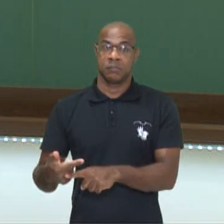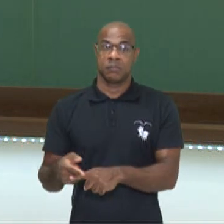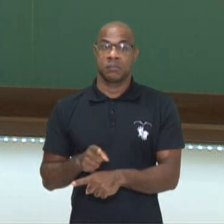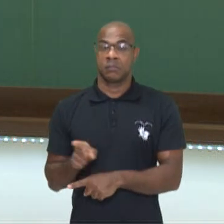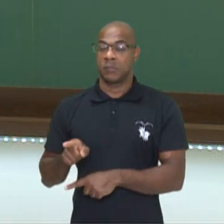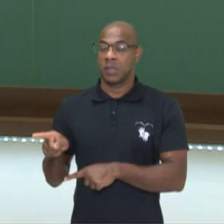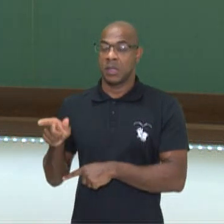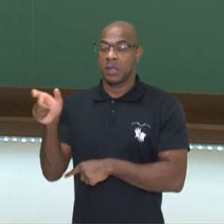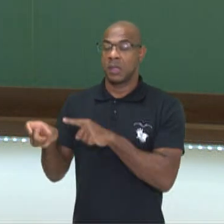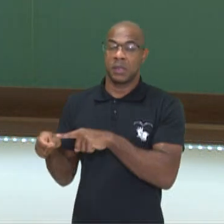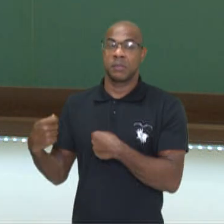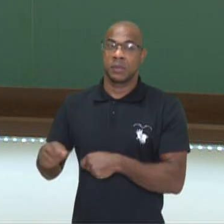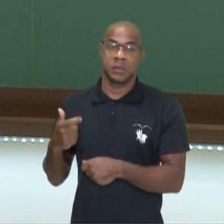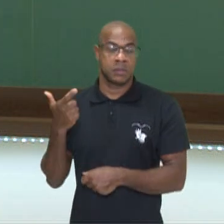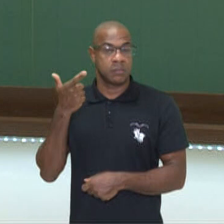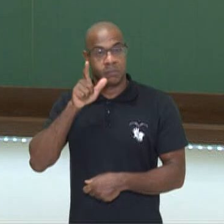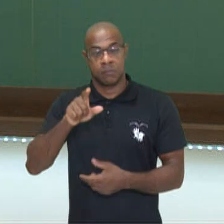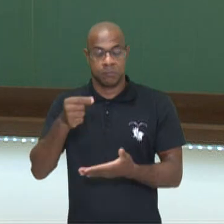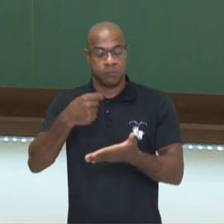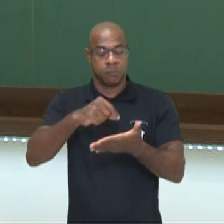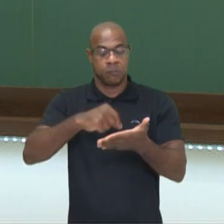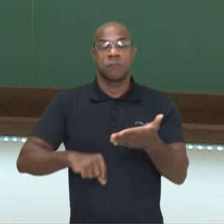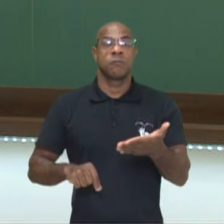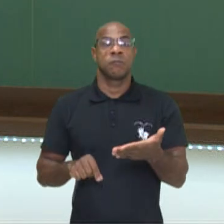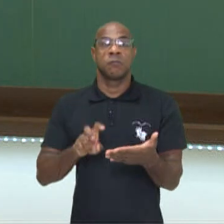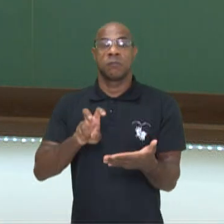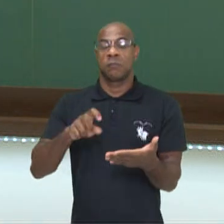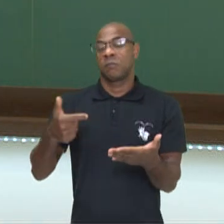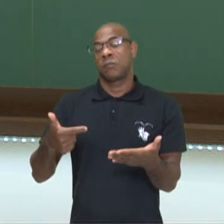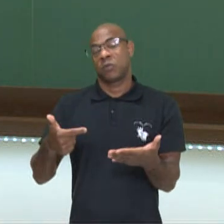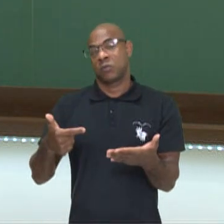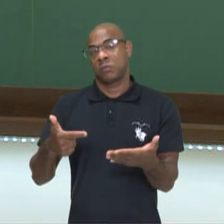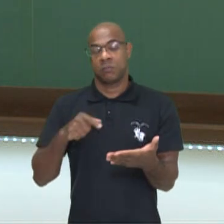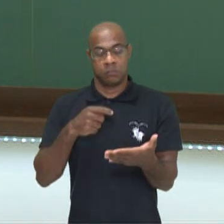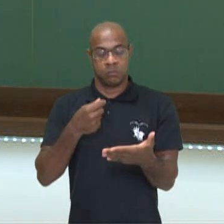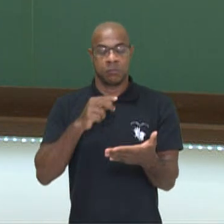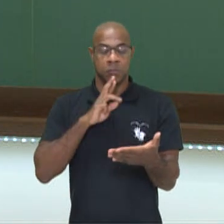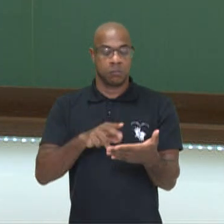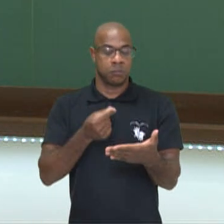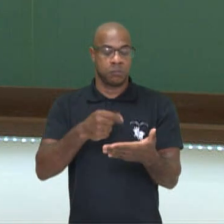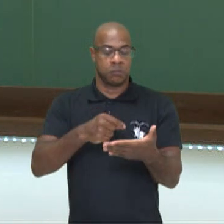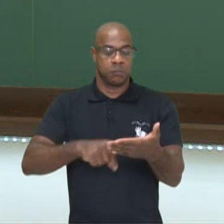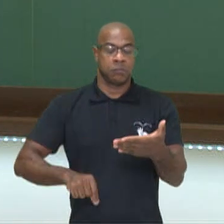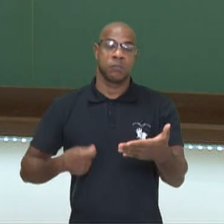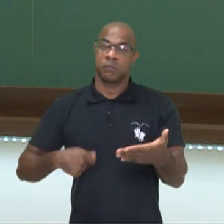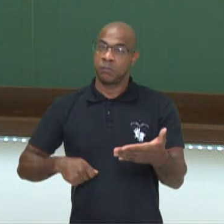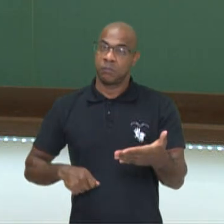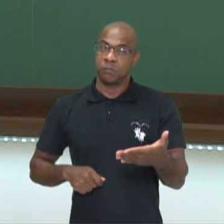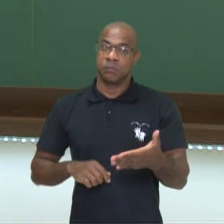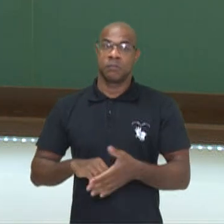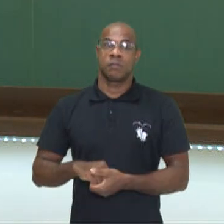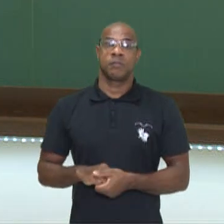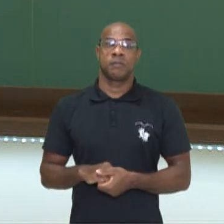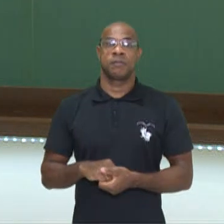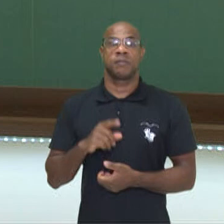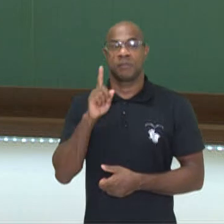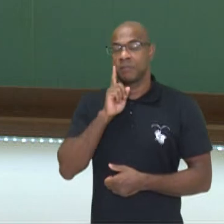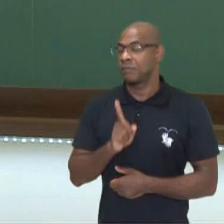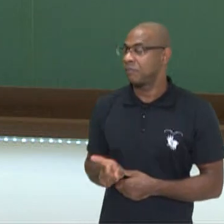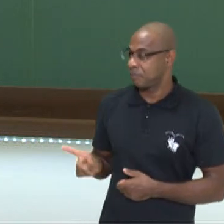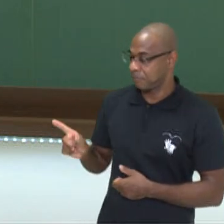52 questões. Tá? Faz aqui, 80 vezes 0,65. Se fosse 65, daria 5200.